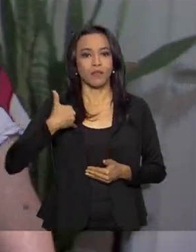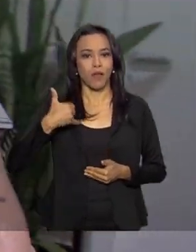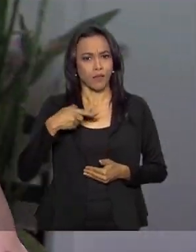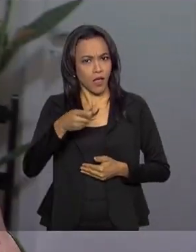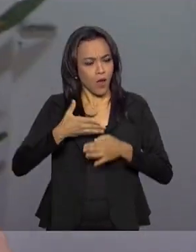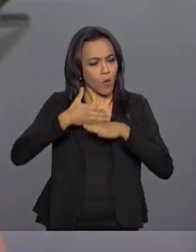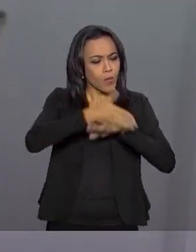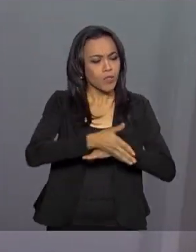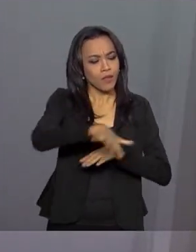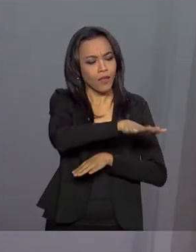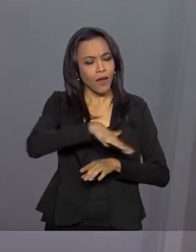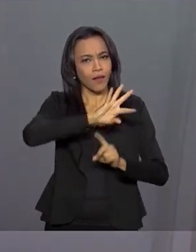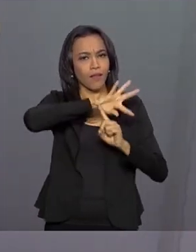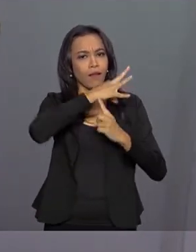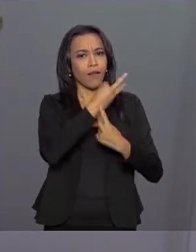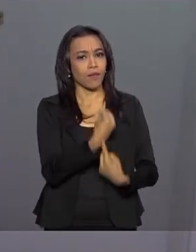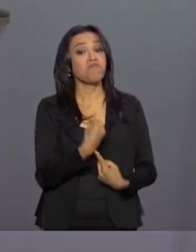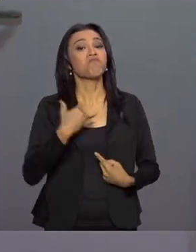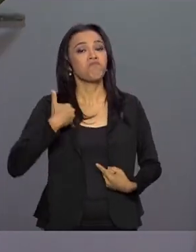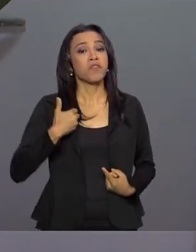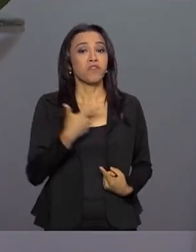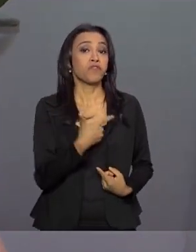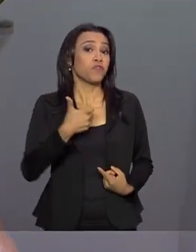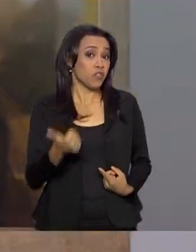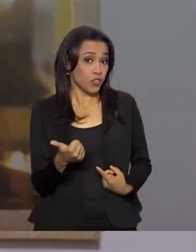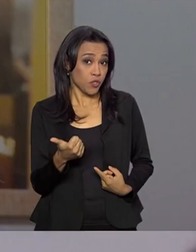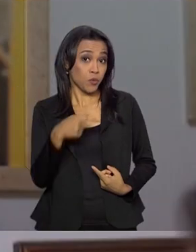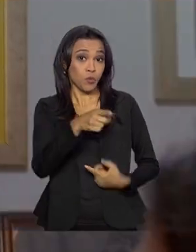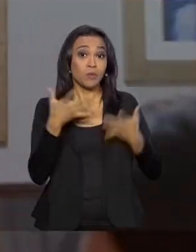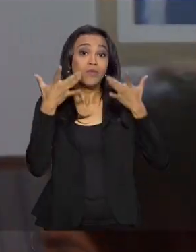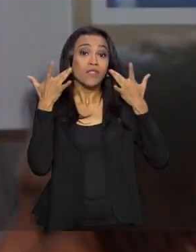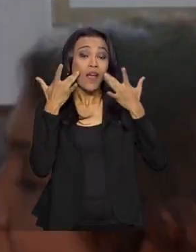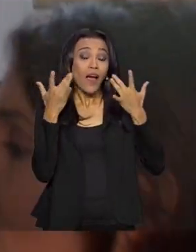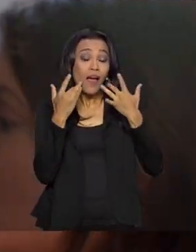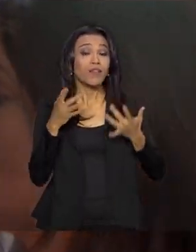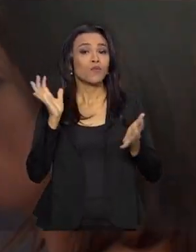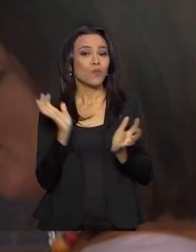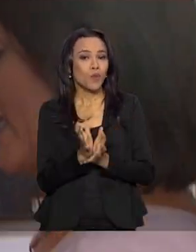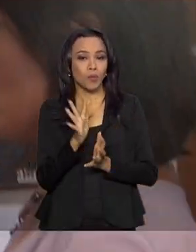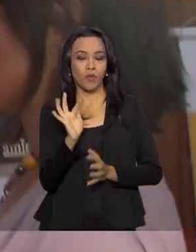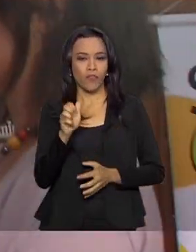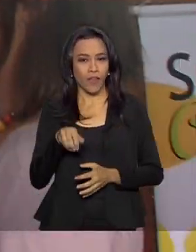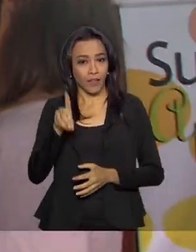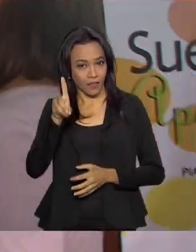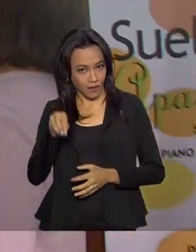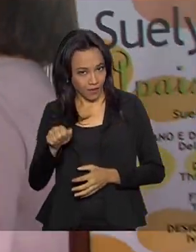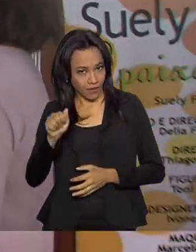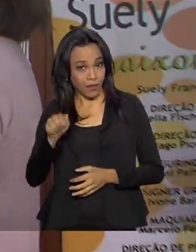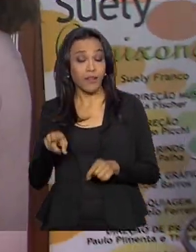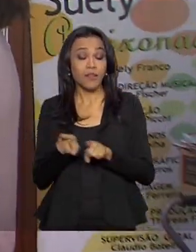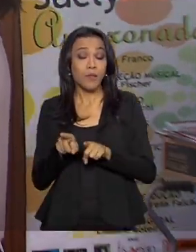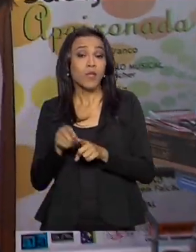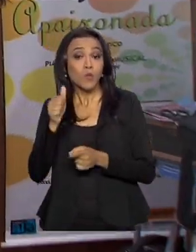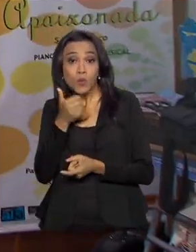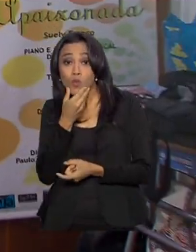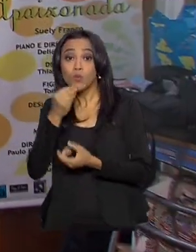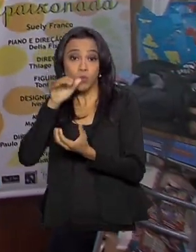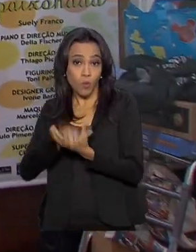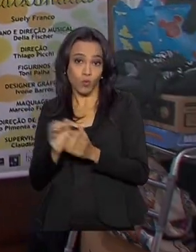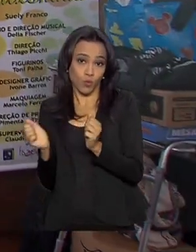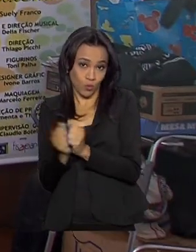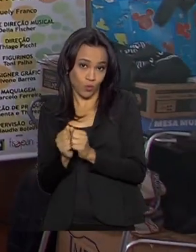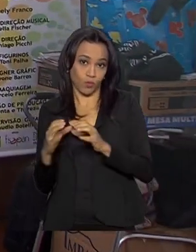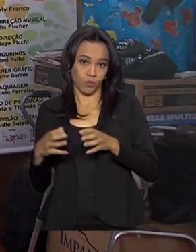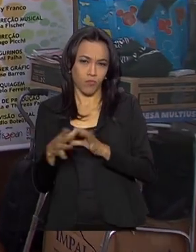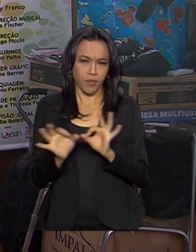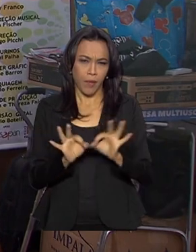no mundo artístico aos 21, no Teatro dos Sete, companhia de Fernanda Montenegro e seu marido Fernando Torres. Estreou na primeira